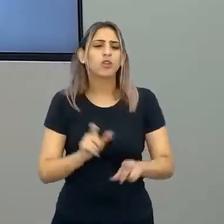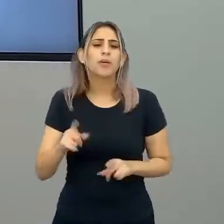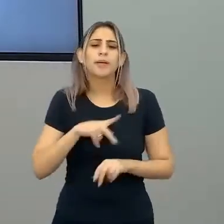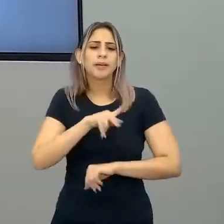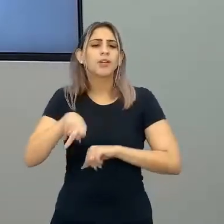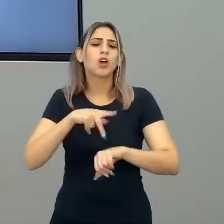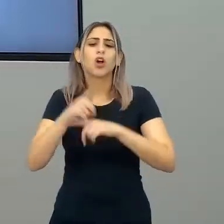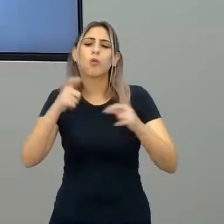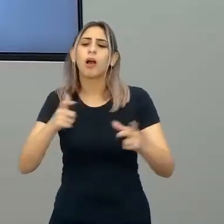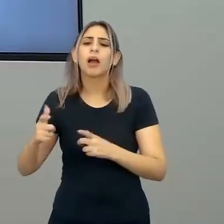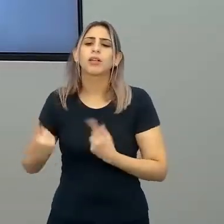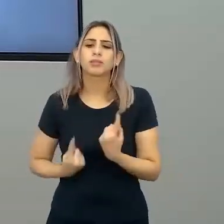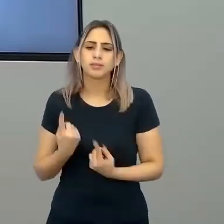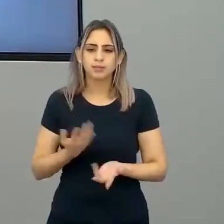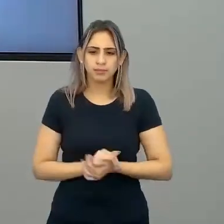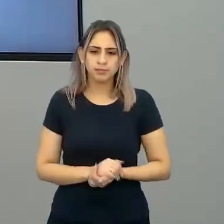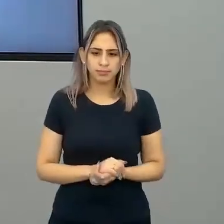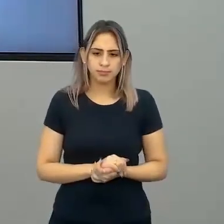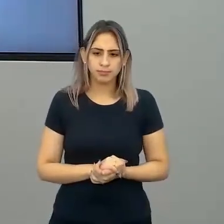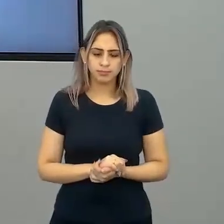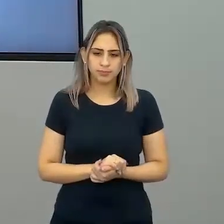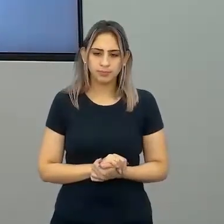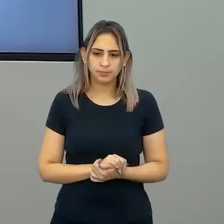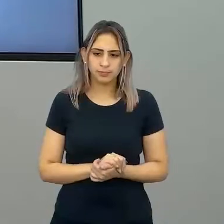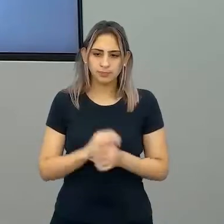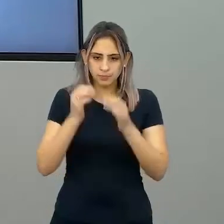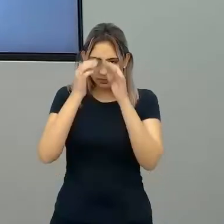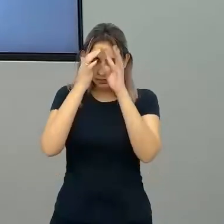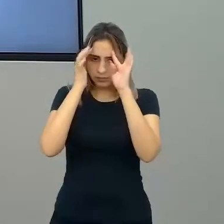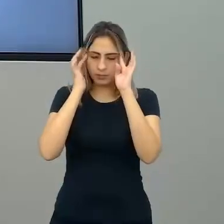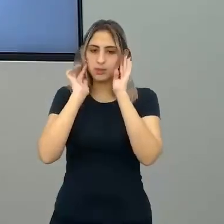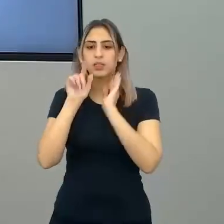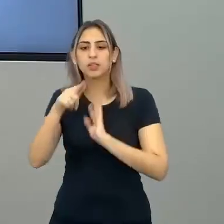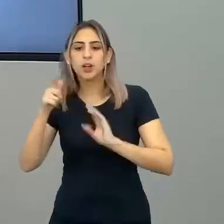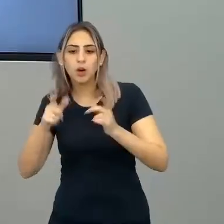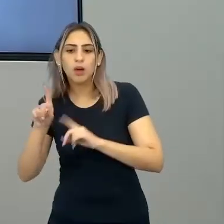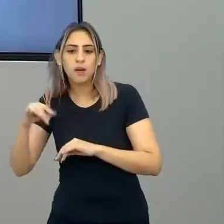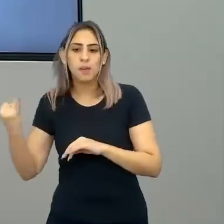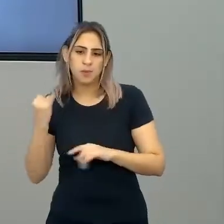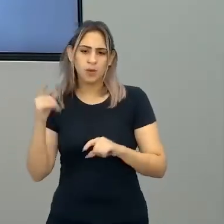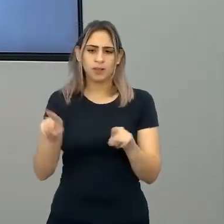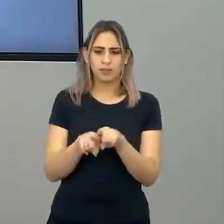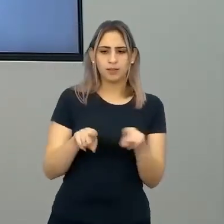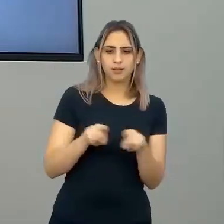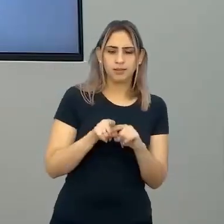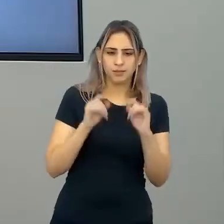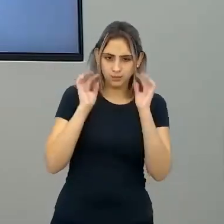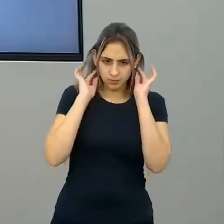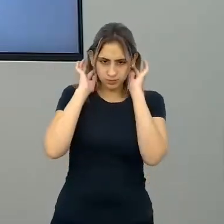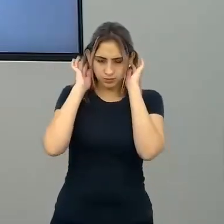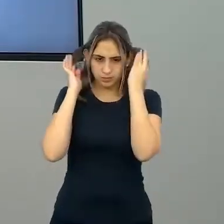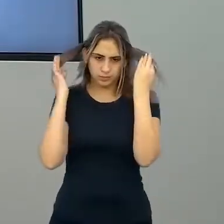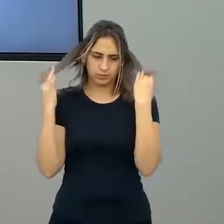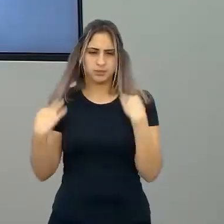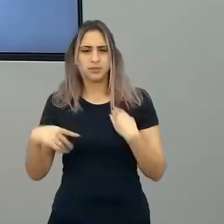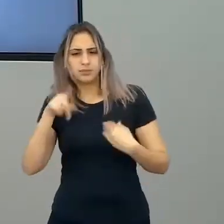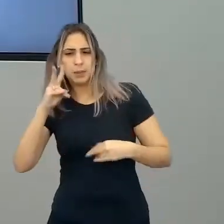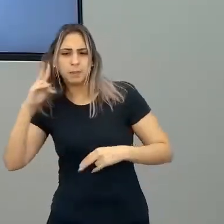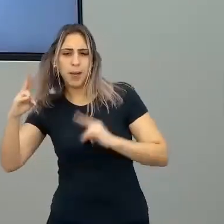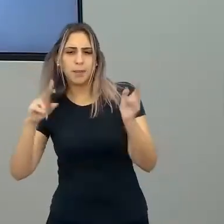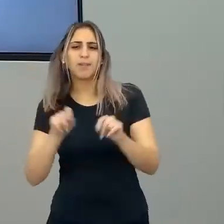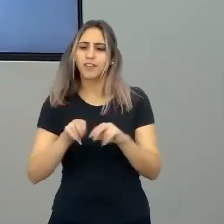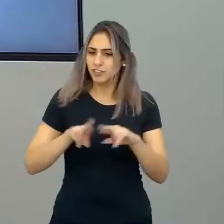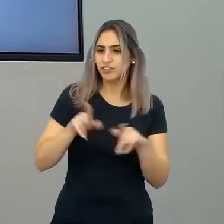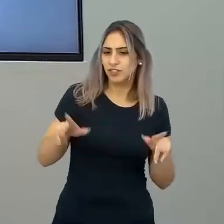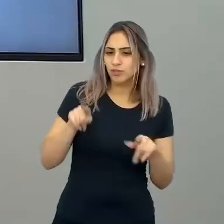de quais lugares? Então, esse onde também é importante, porque esse recorte também faz diferença